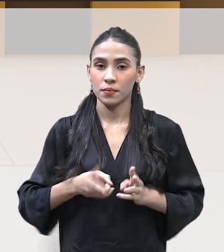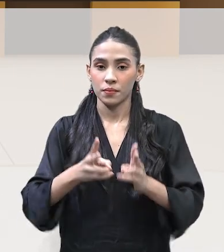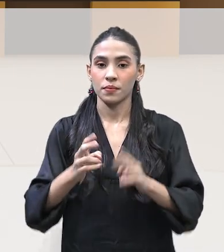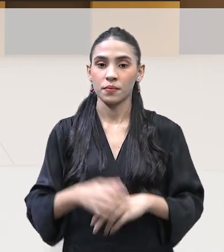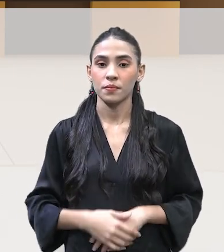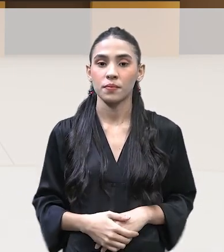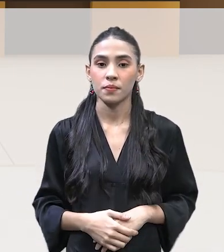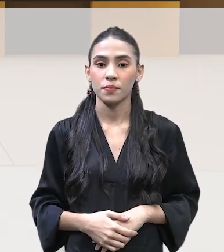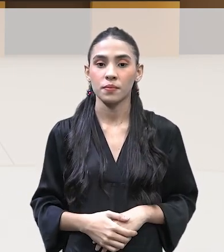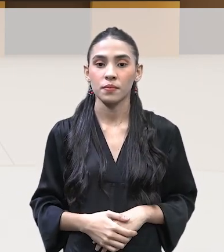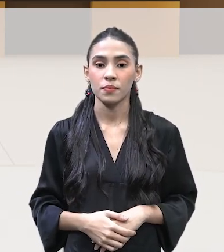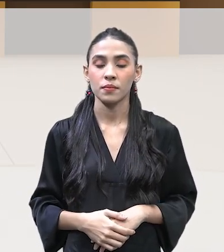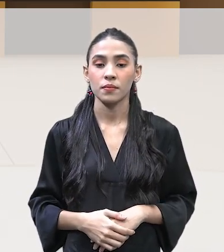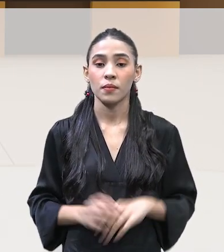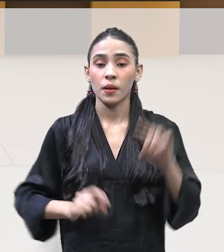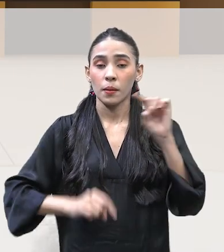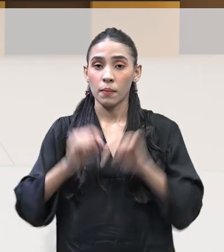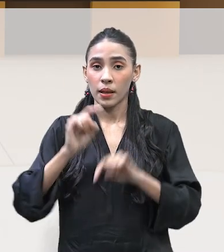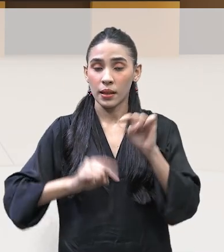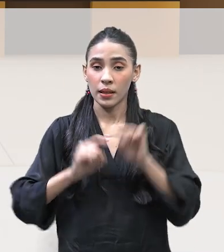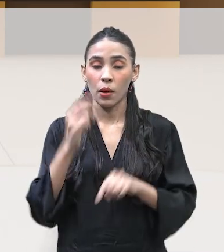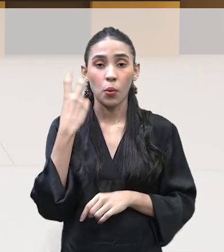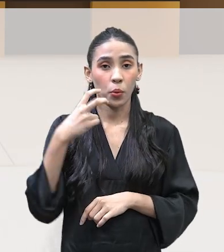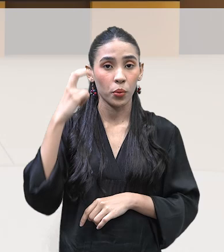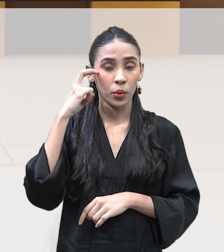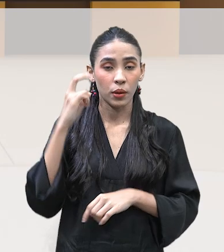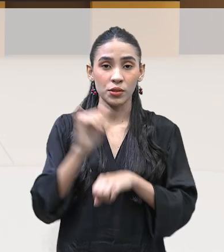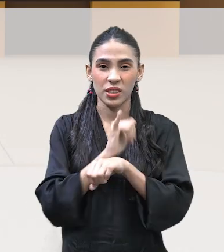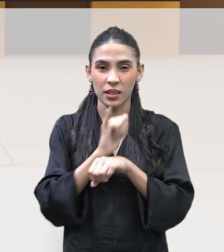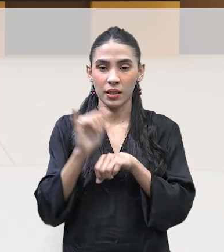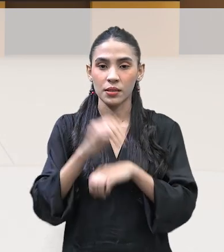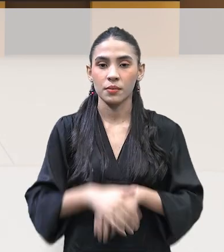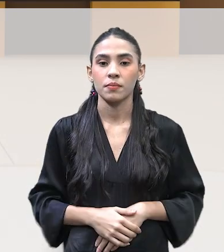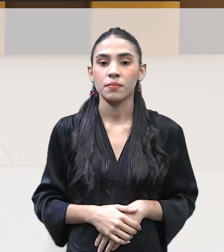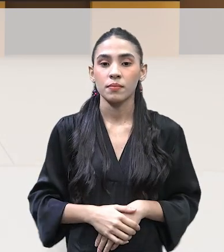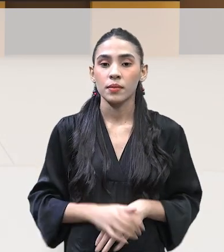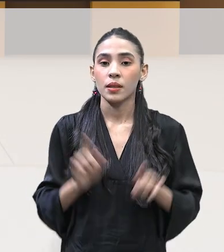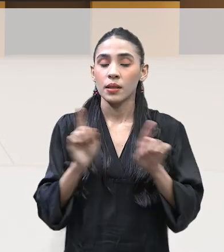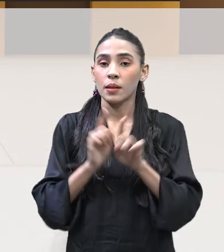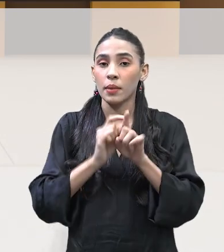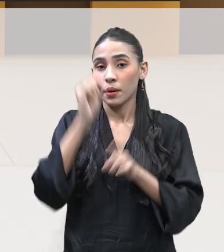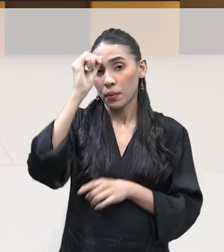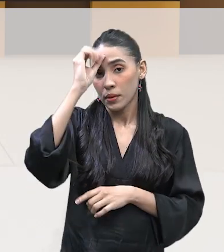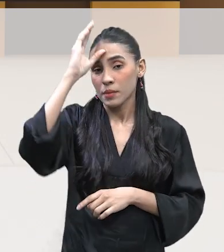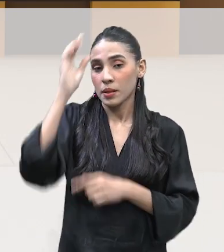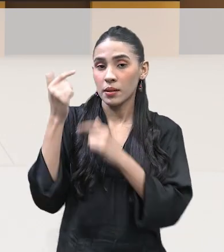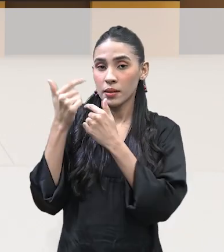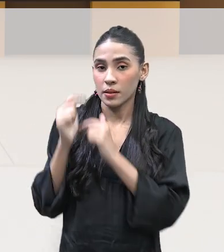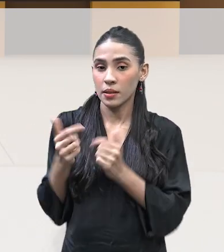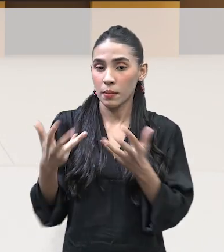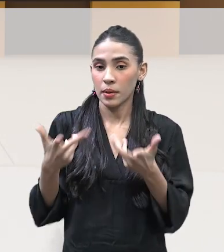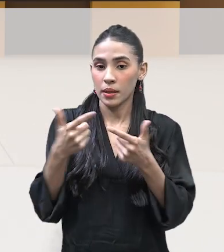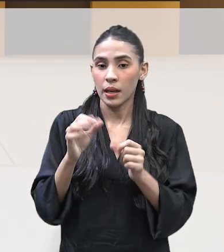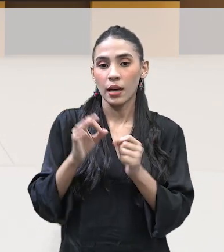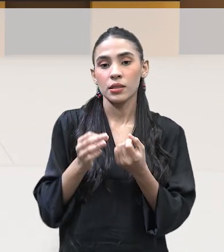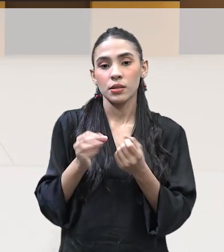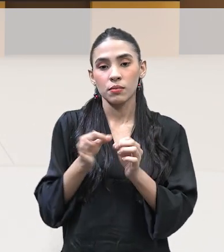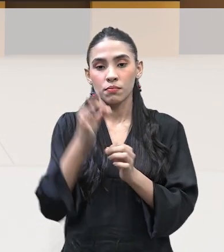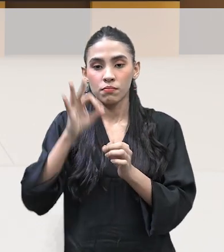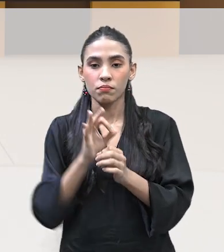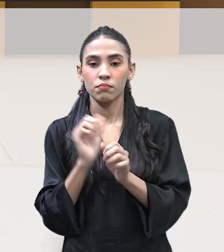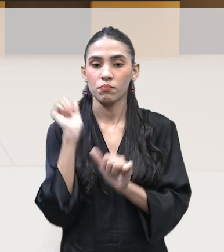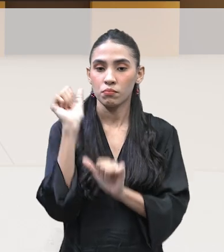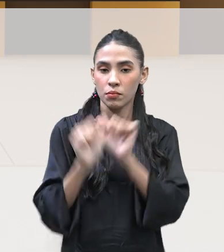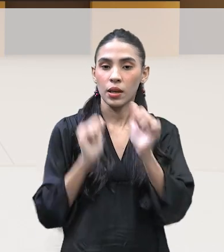próximo, que são os recursos culturais. Então, tá. Levantar conhecimentos tradicionais e habilidades artesanais que possam ser